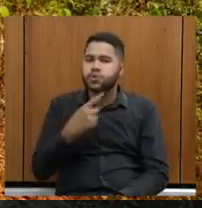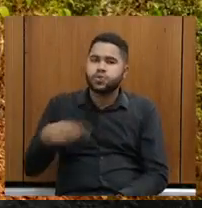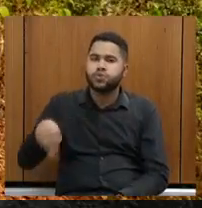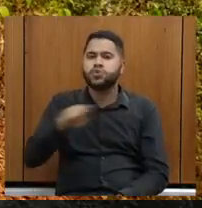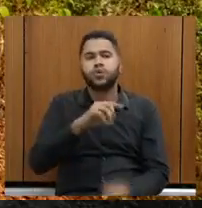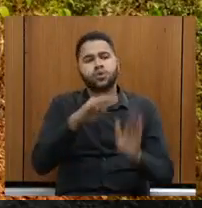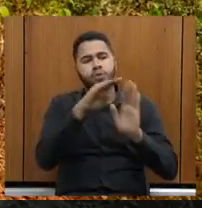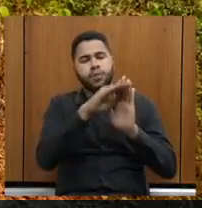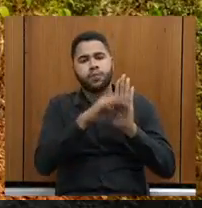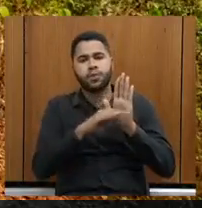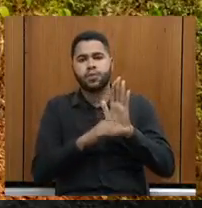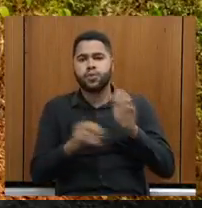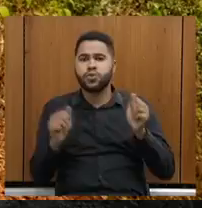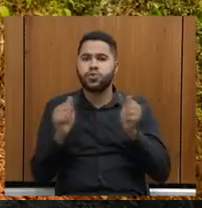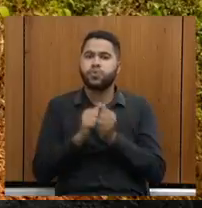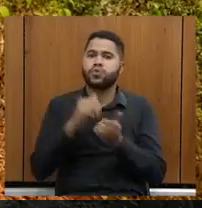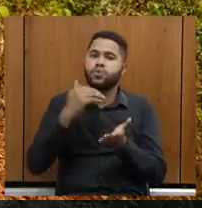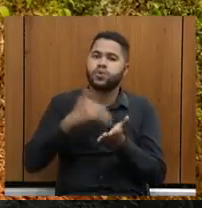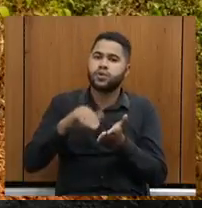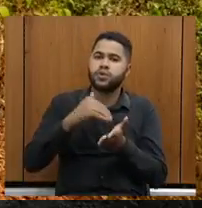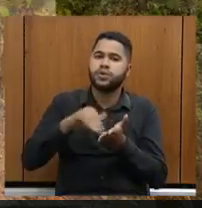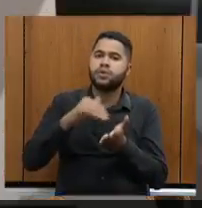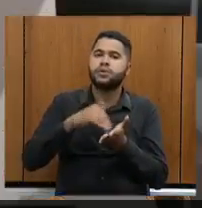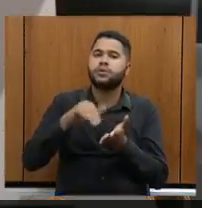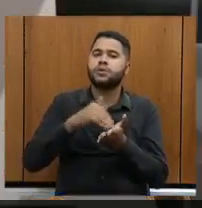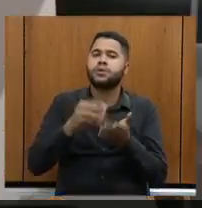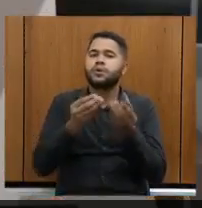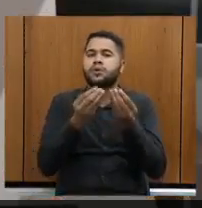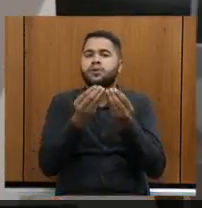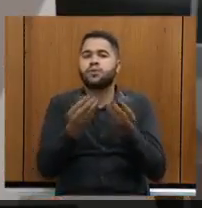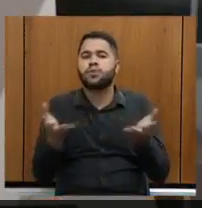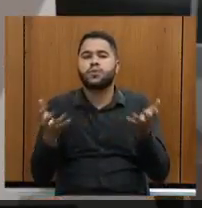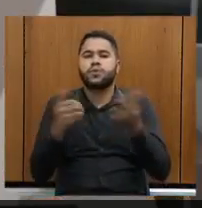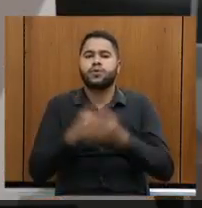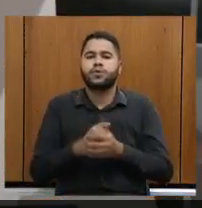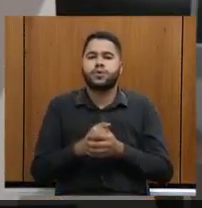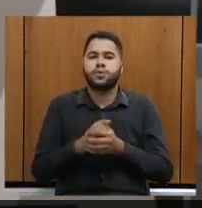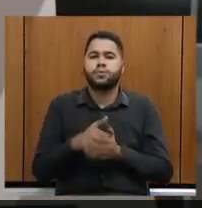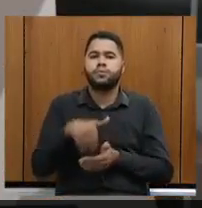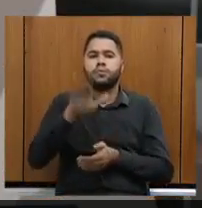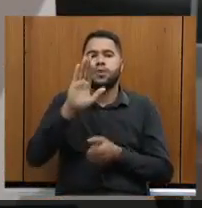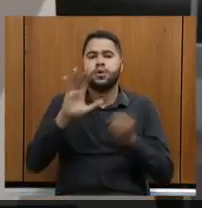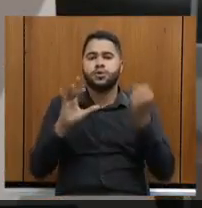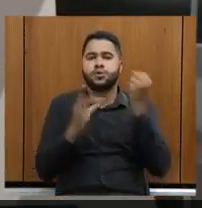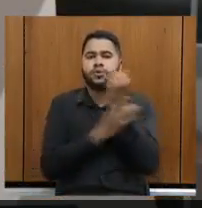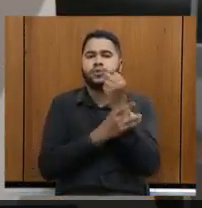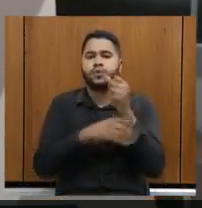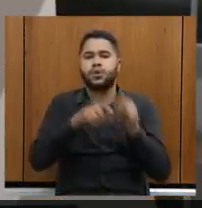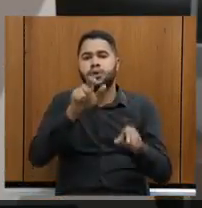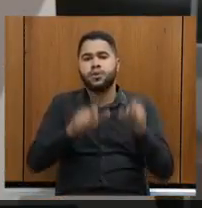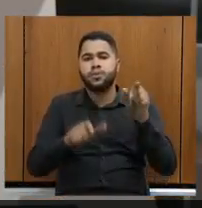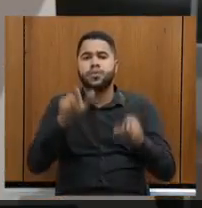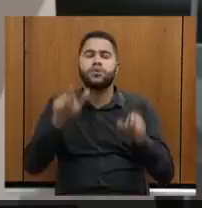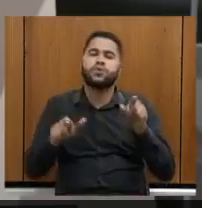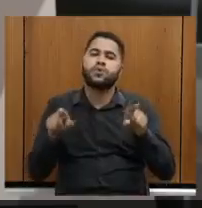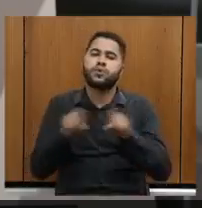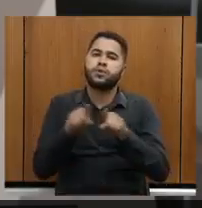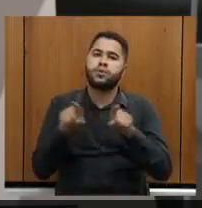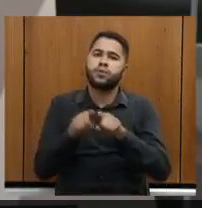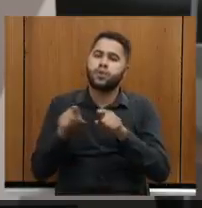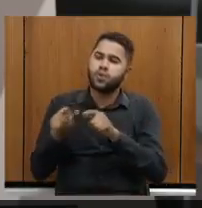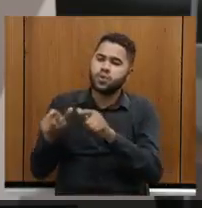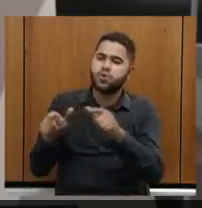protocolo, juntamente com a Secretaria de Estado, oferecemos mais segurança para as pessoas que vão e para os